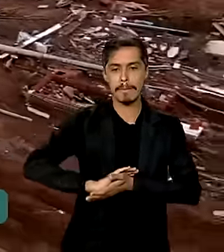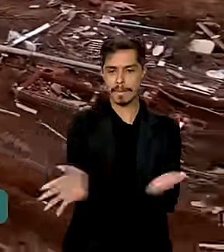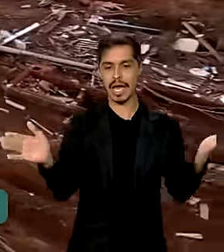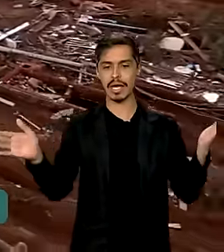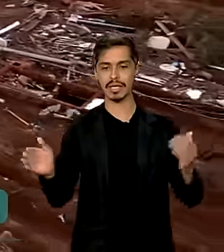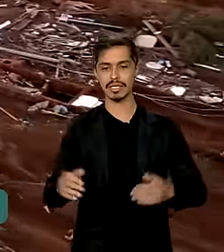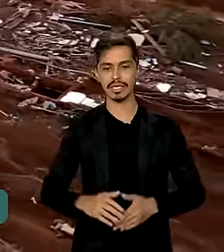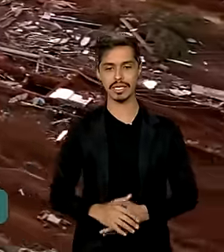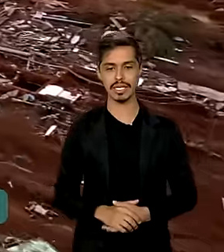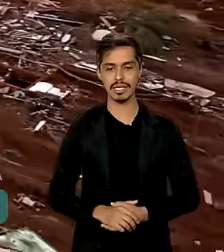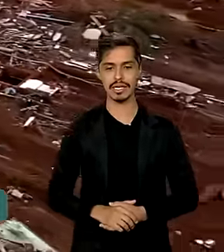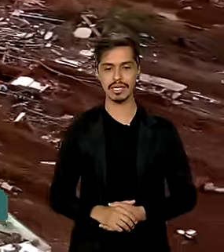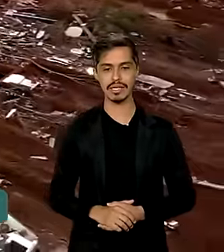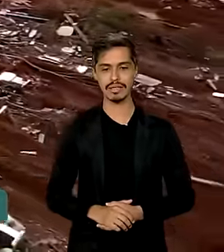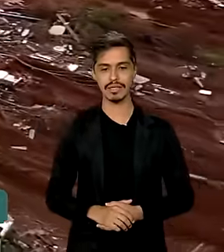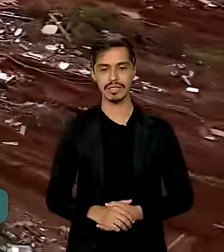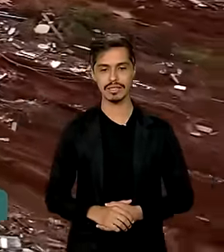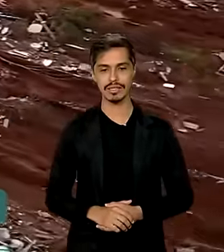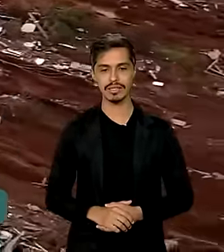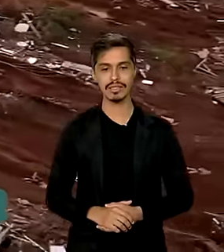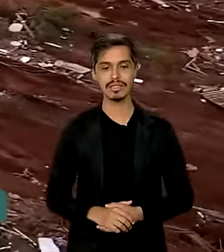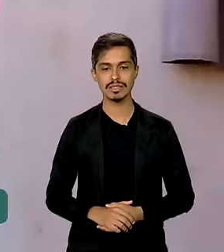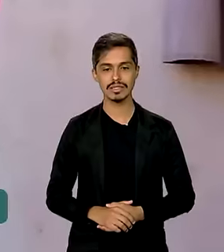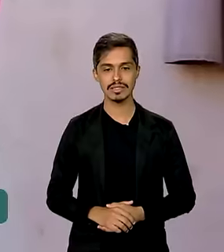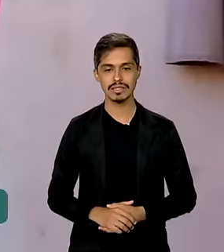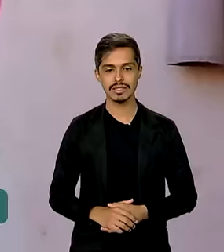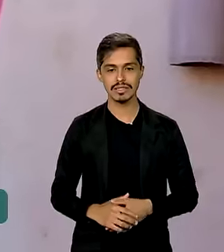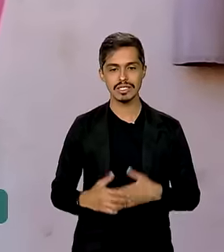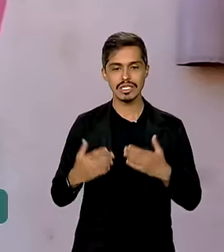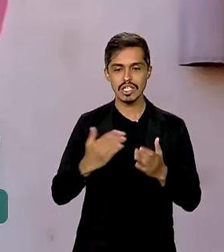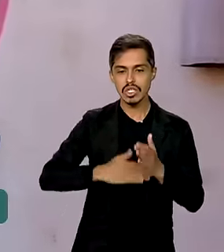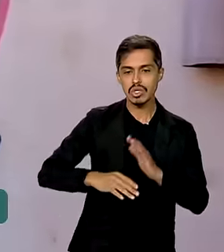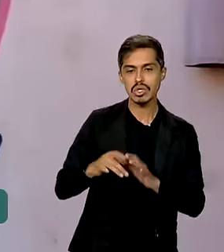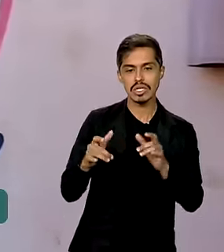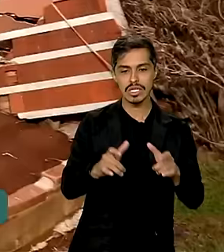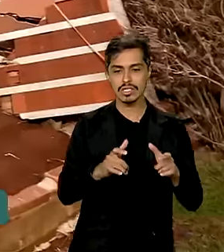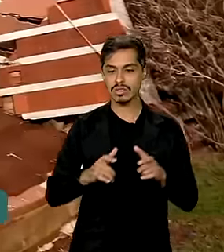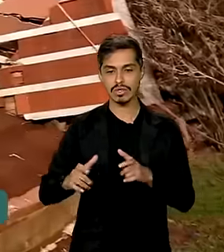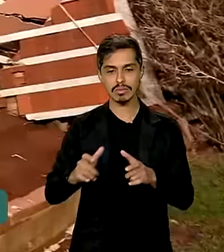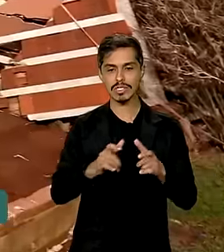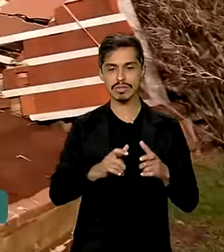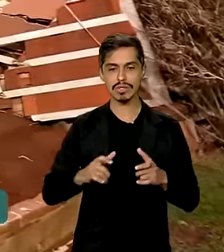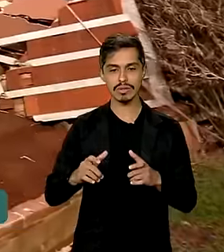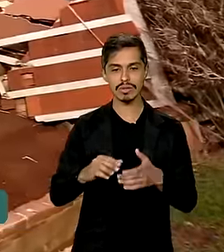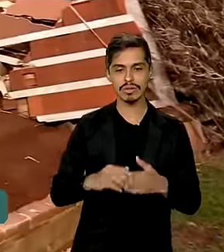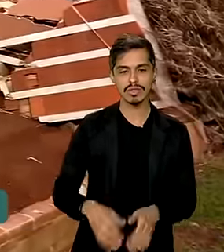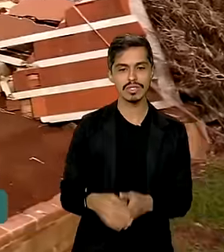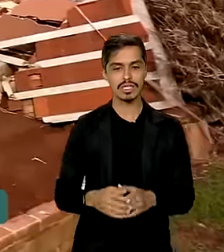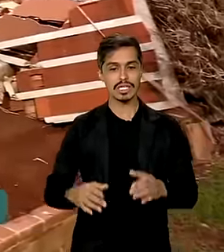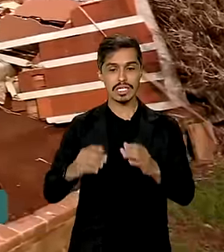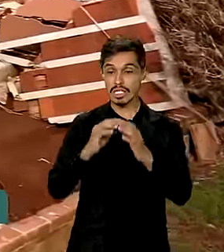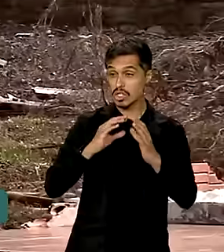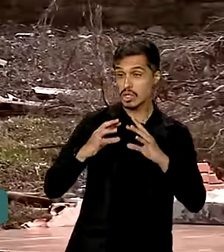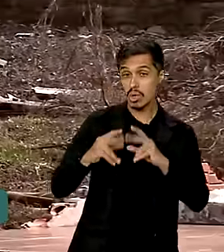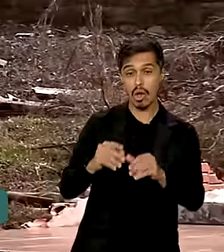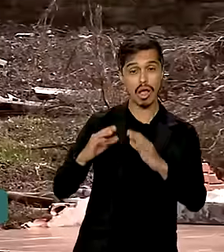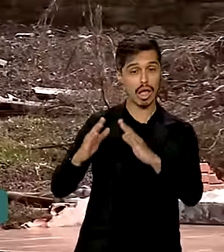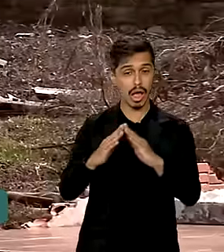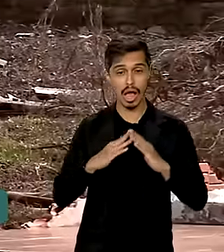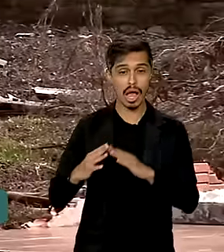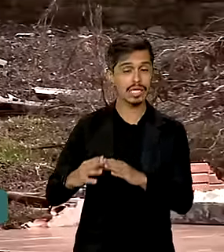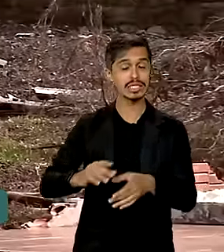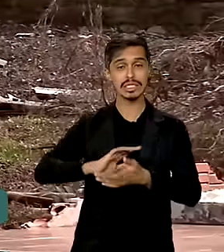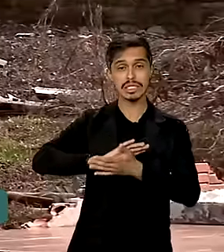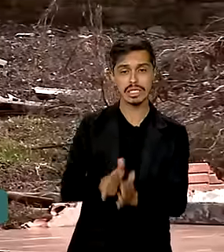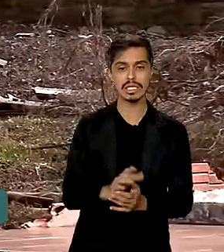destruído com a força da água. Em toda a região de Paço de Estrela, foram 650 casas destruídas. Mais de